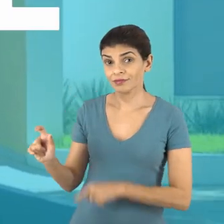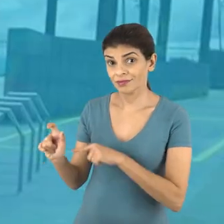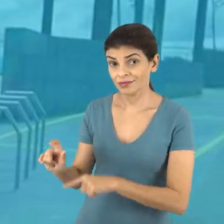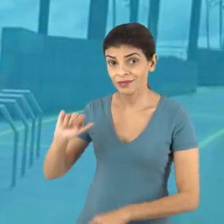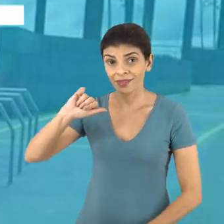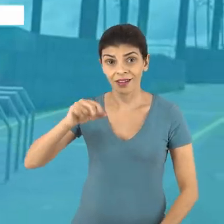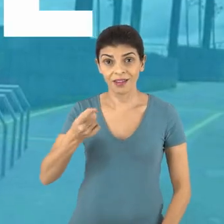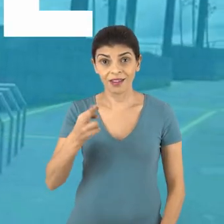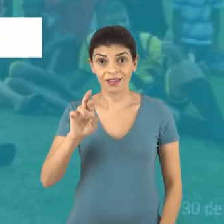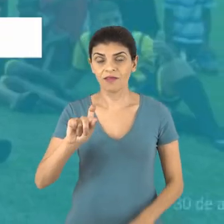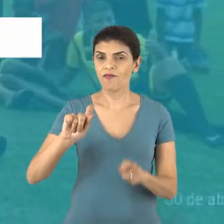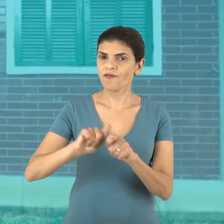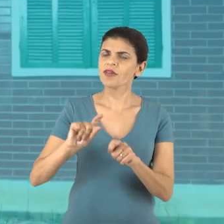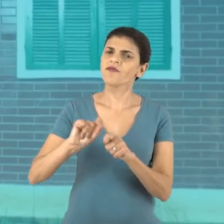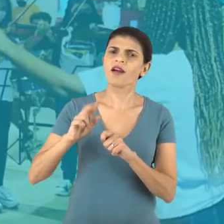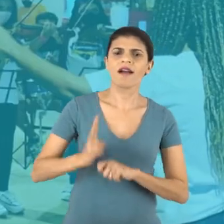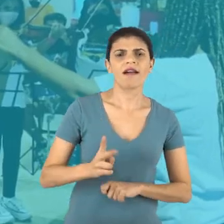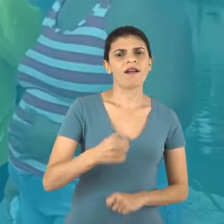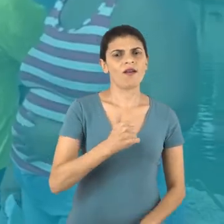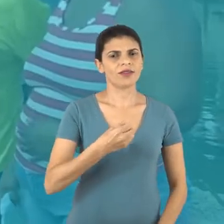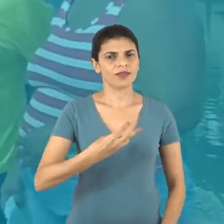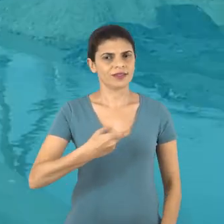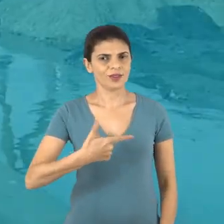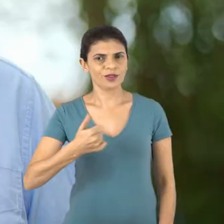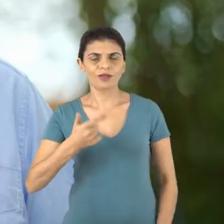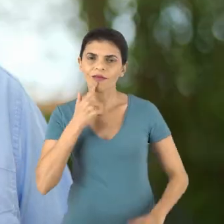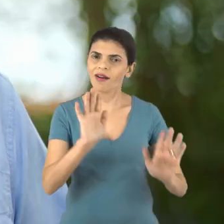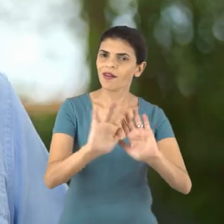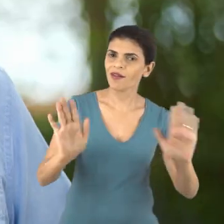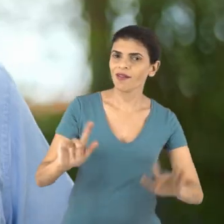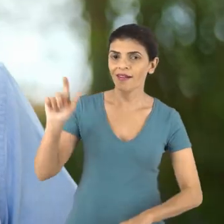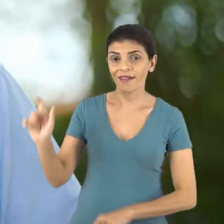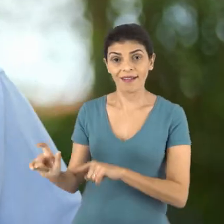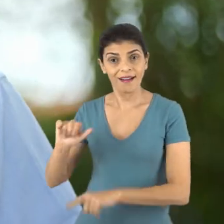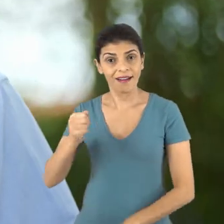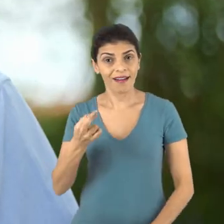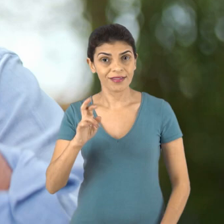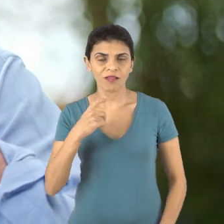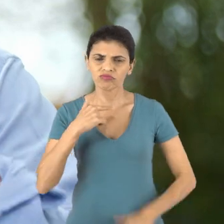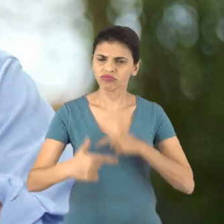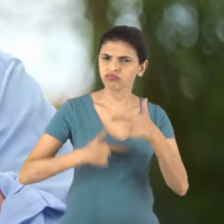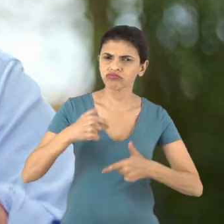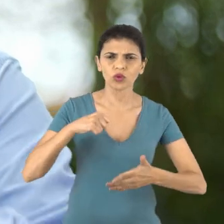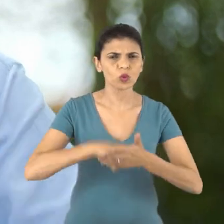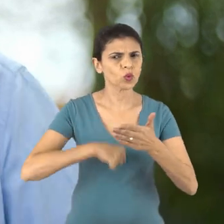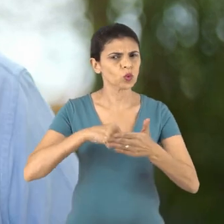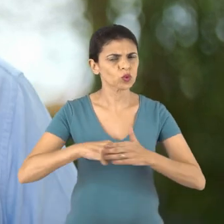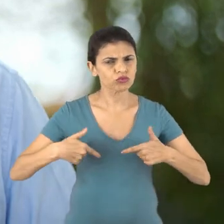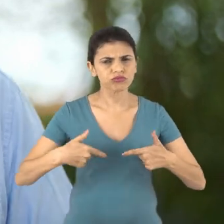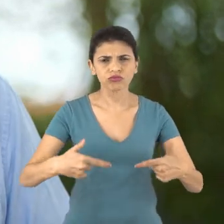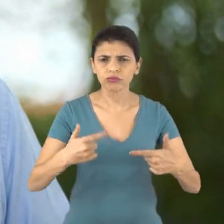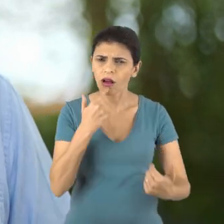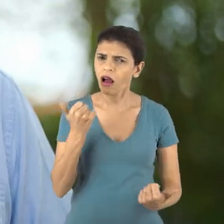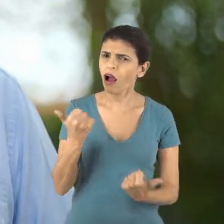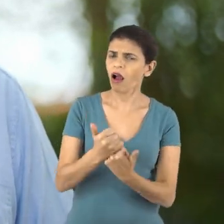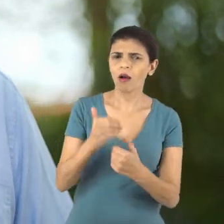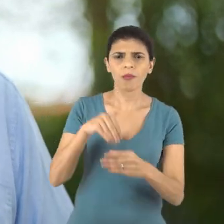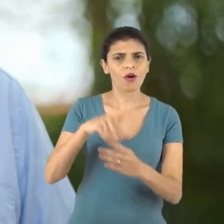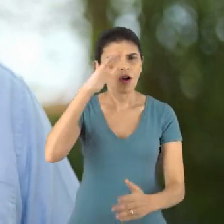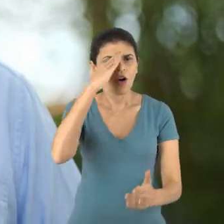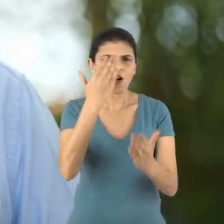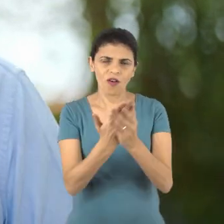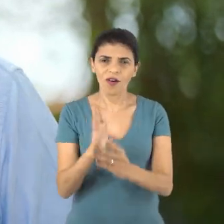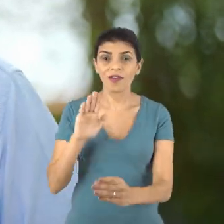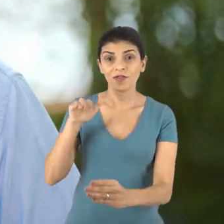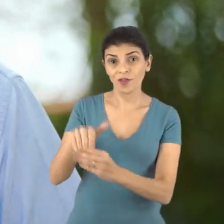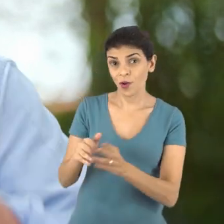André fez, André faz, 11, 3, 2, 1 Olá pessoal, aqui é André Correia Tô na luta, na jornada, precisando do seu apoio, da